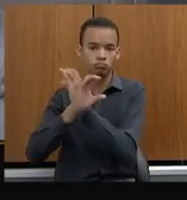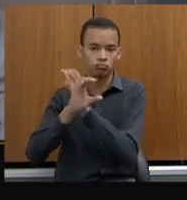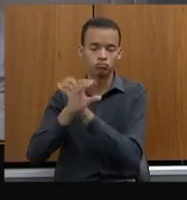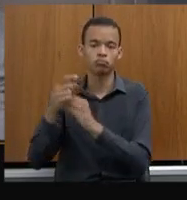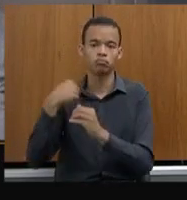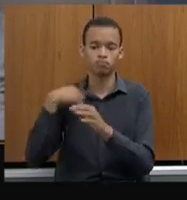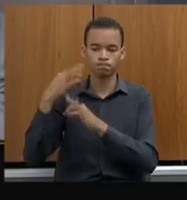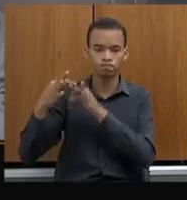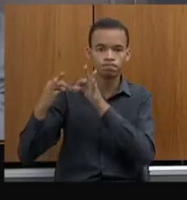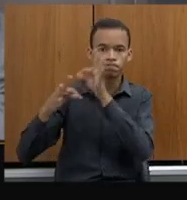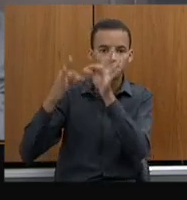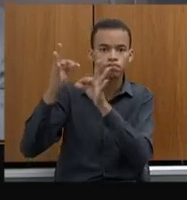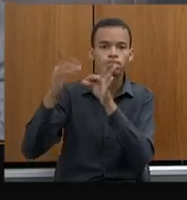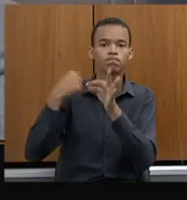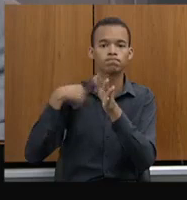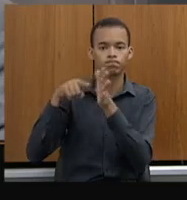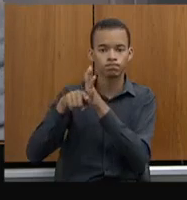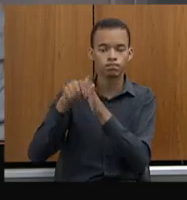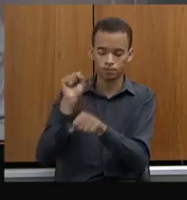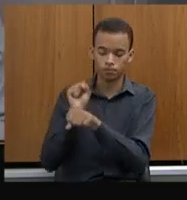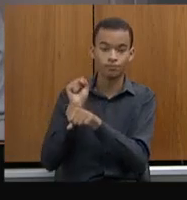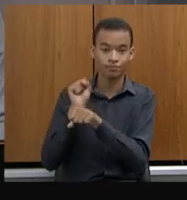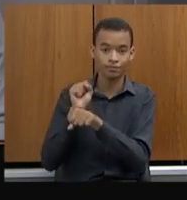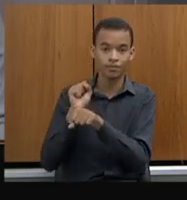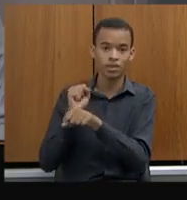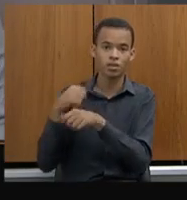e, neste ano de 2022,